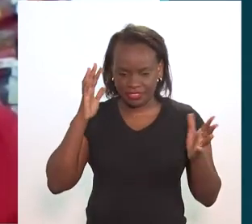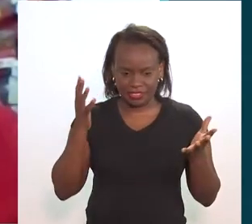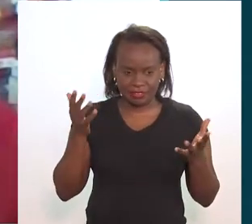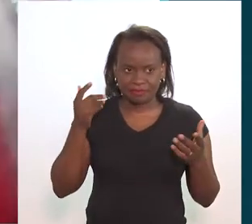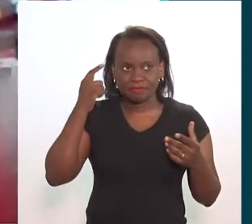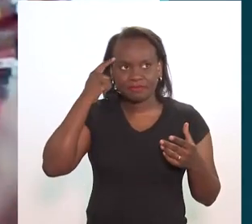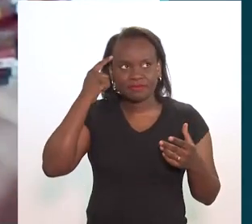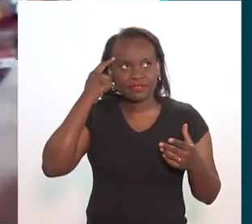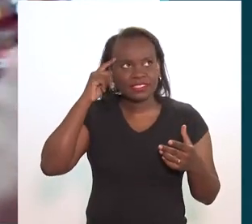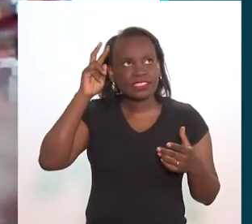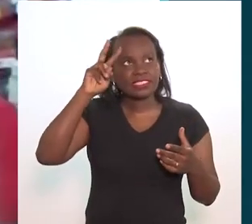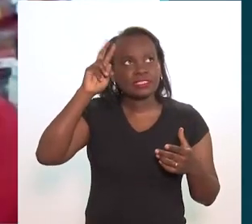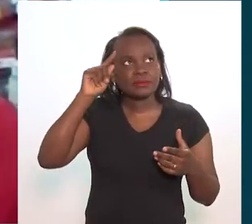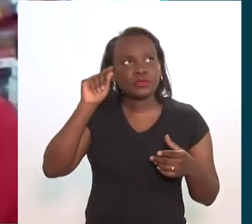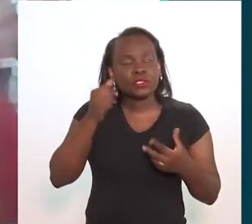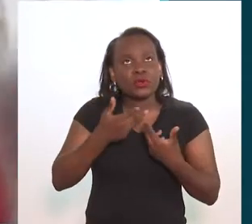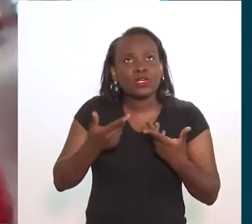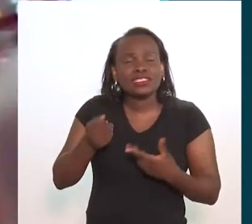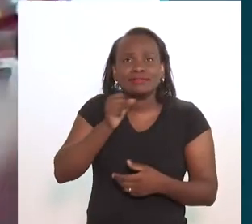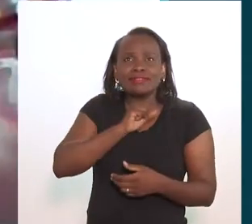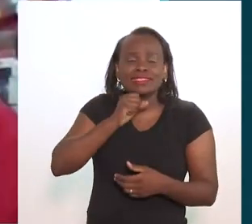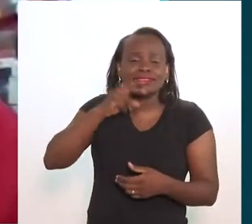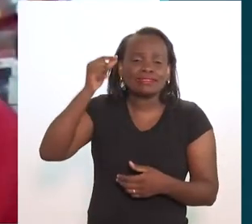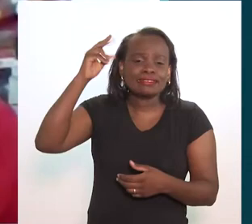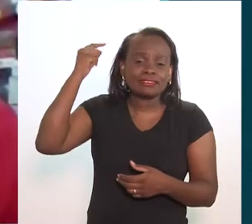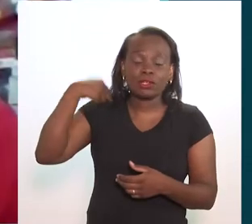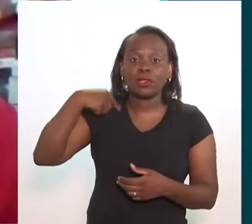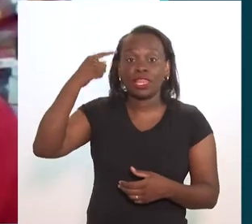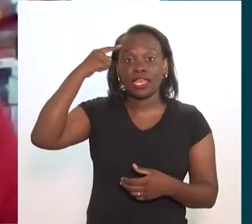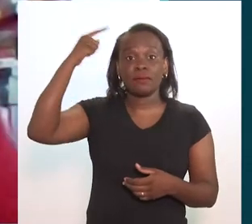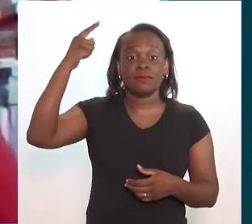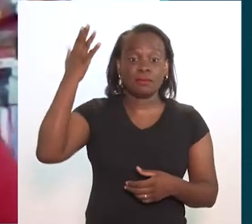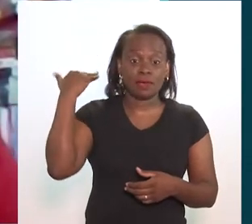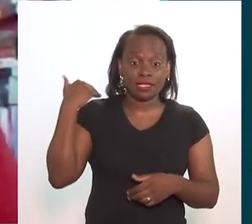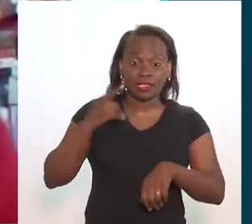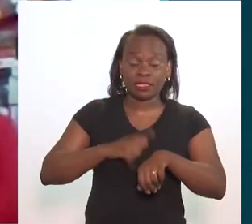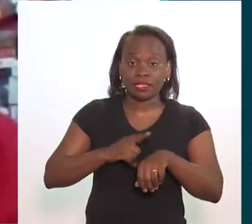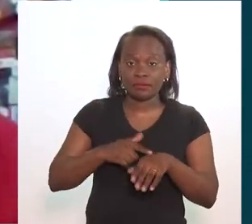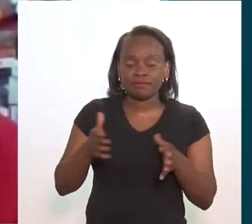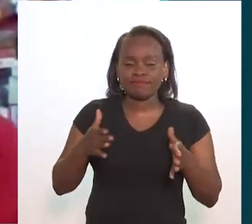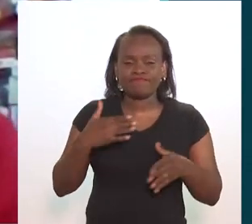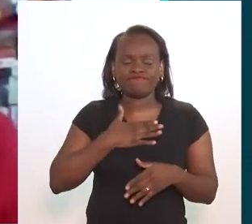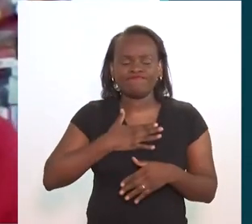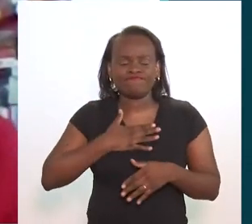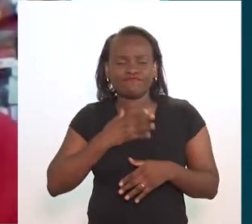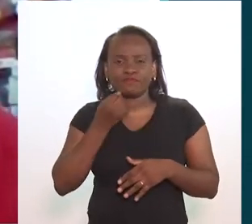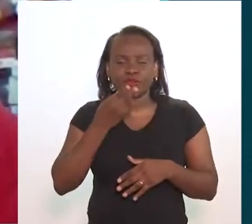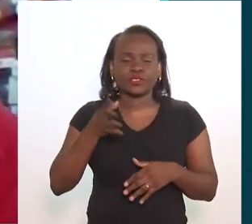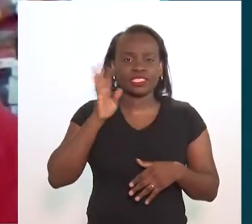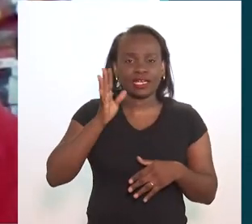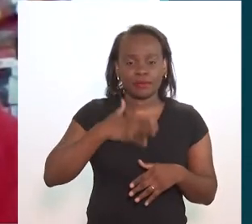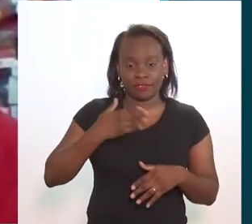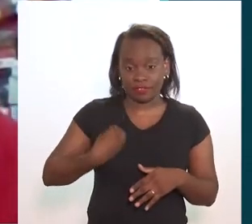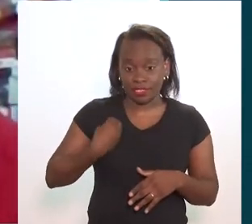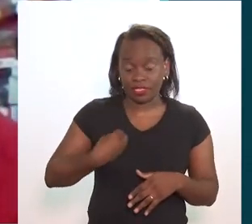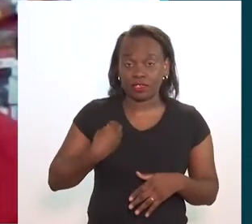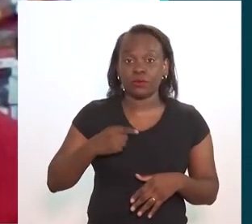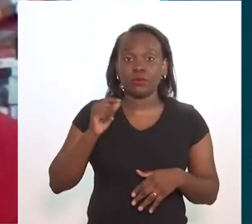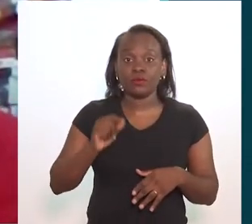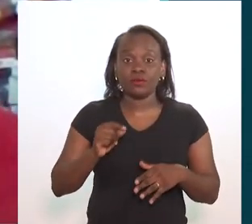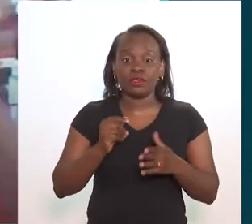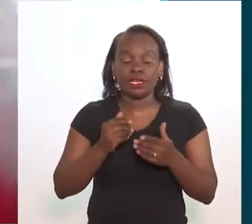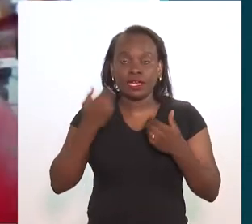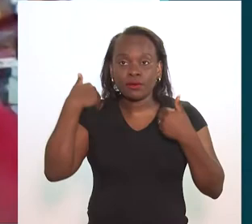fiquei tentando, eu fiquei buscando na memória, né, coisas antigas e me lembrei de uma fase muito gostosa, assim, muito legal da minha vida